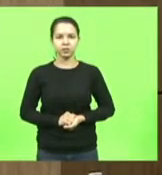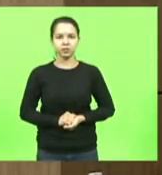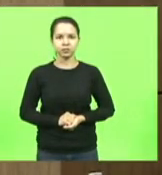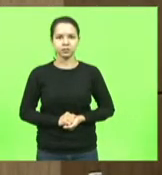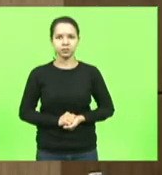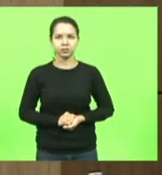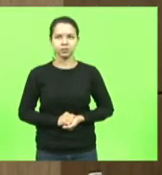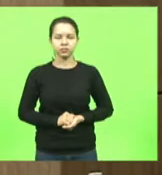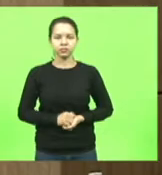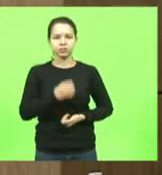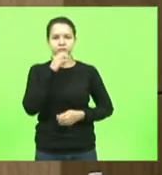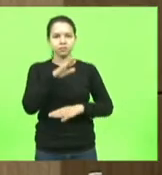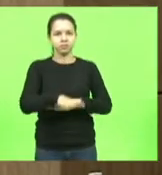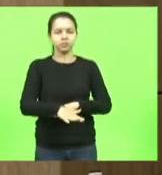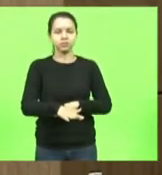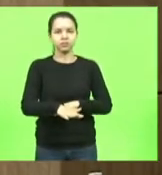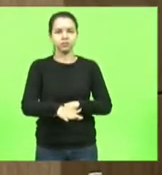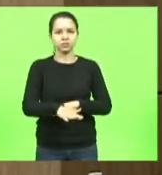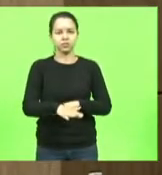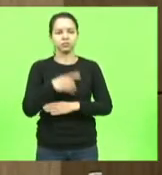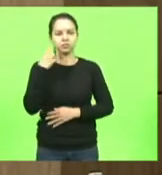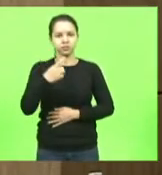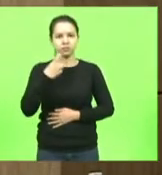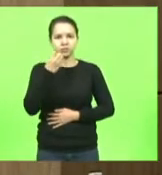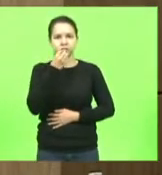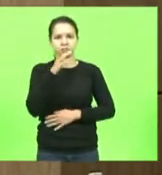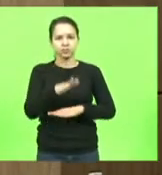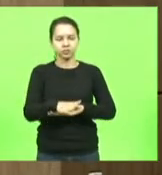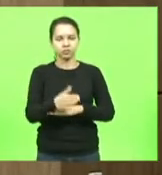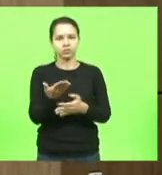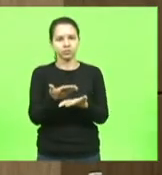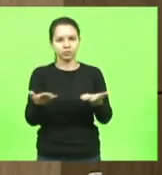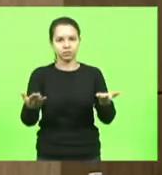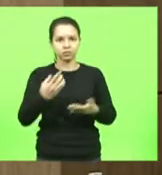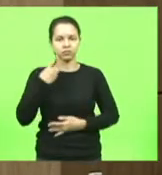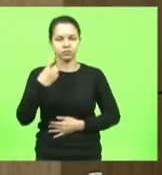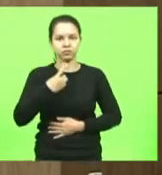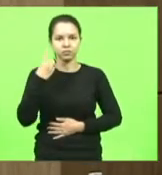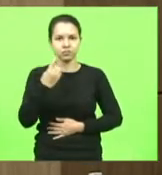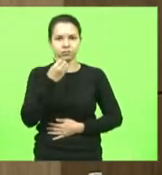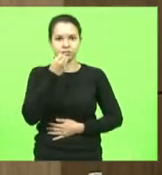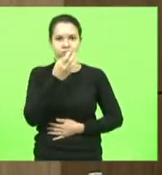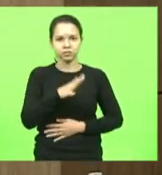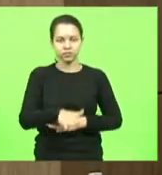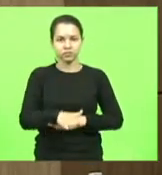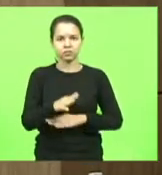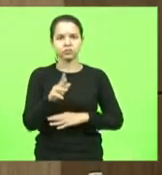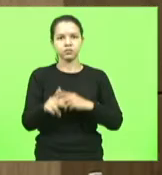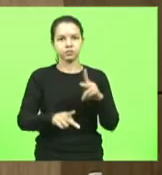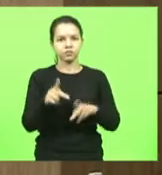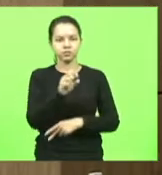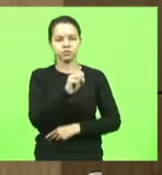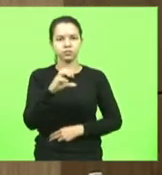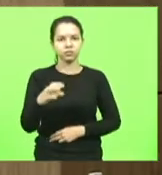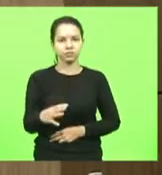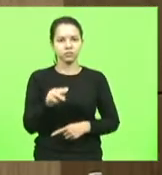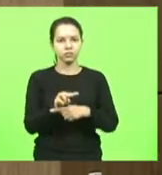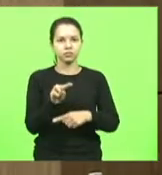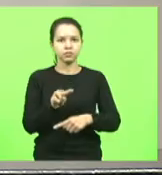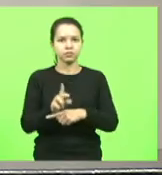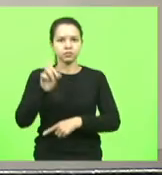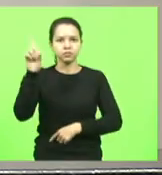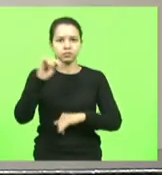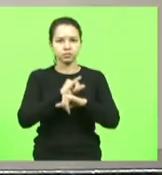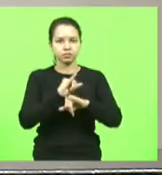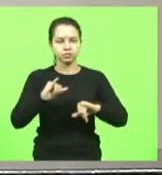Boa tarde, deputadas, boa tarde, deputados, boa tarde, catarinenses. Sobre a proteção de Deus,